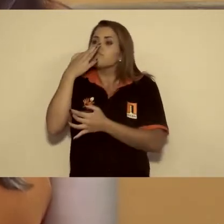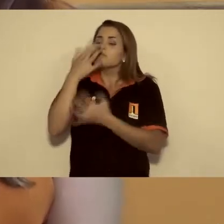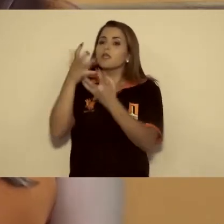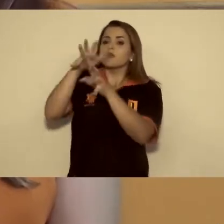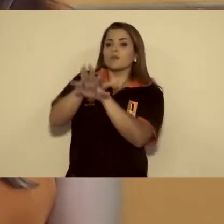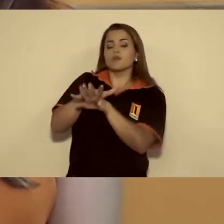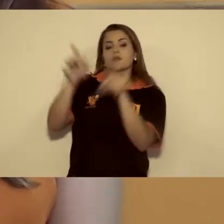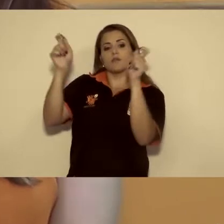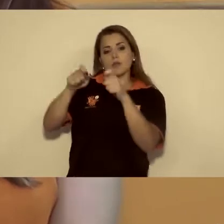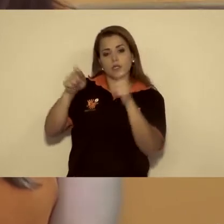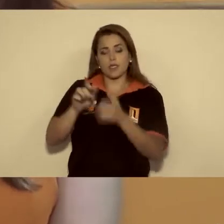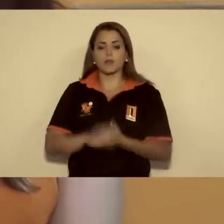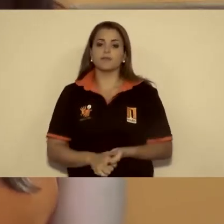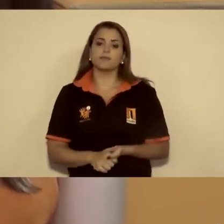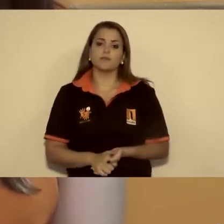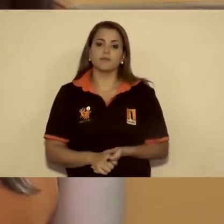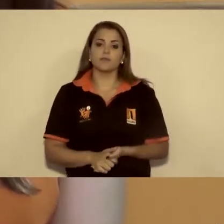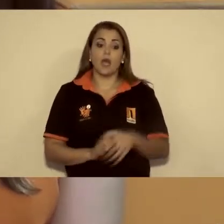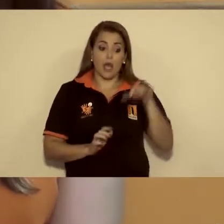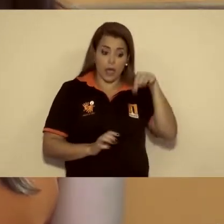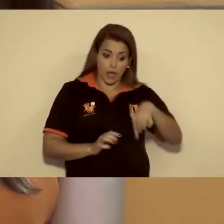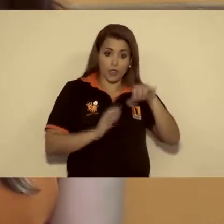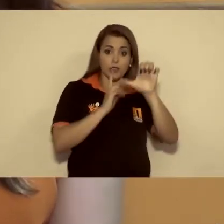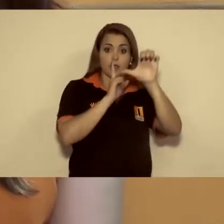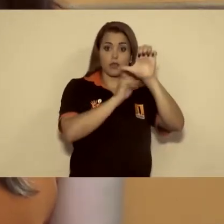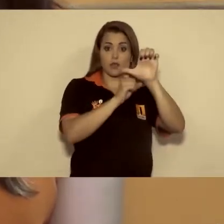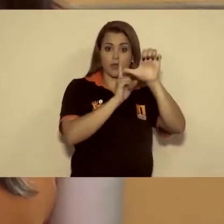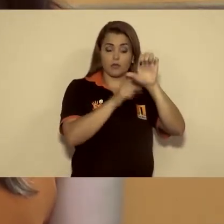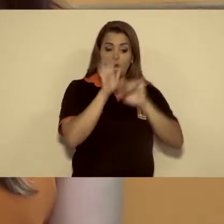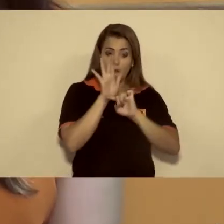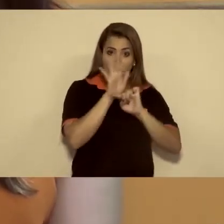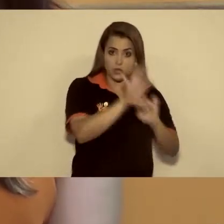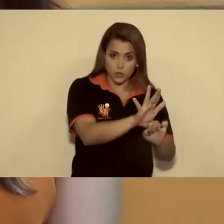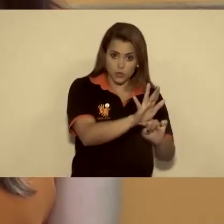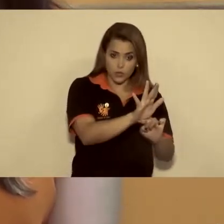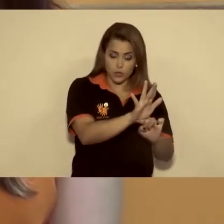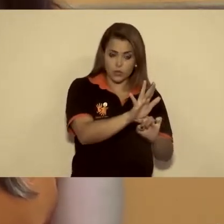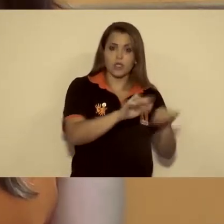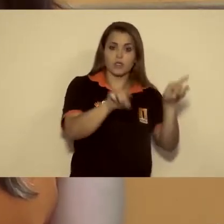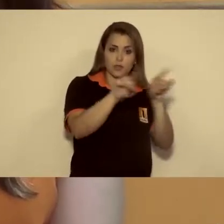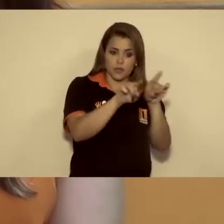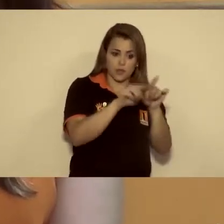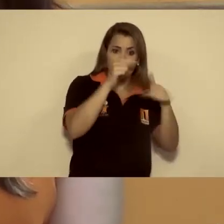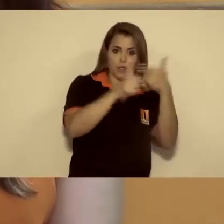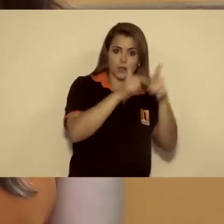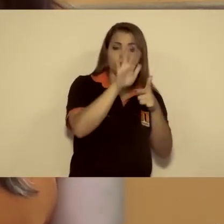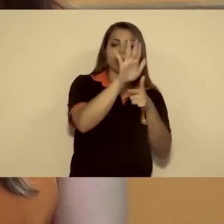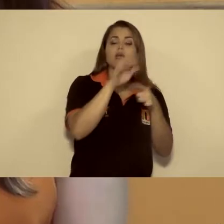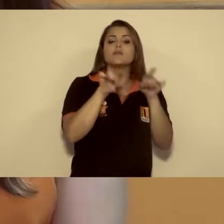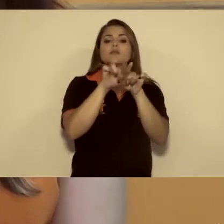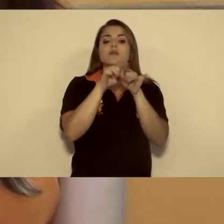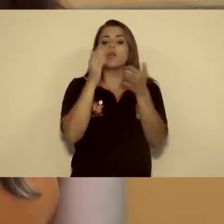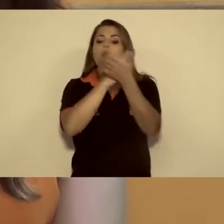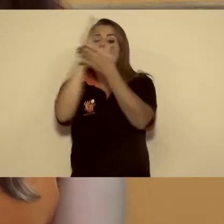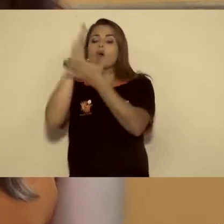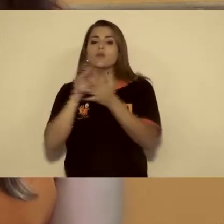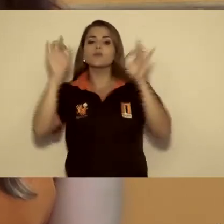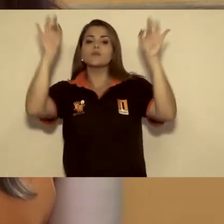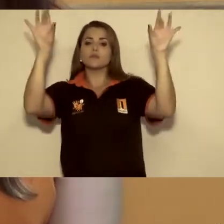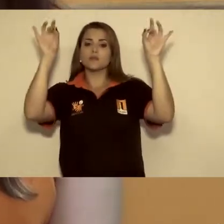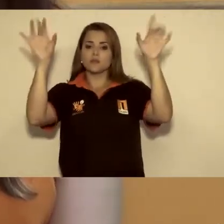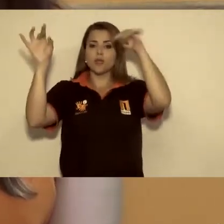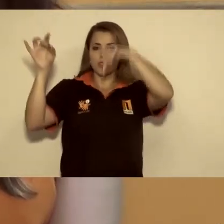inclusão. O Mais Eficiência, além de qualificar e incluir profissionais com deficiência, disponibiliza um serviço de atendimento